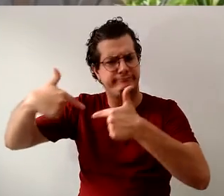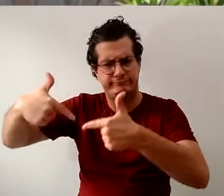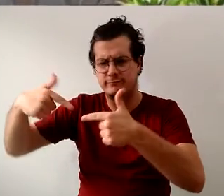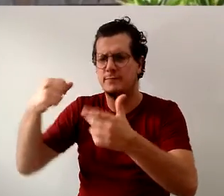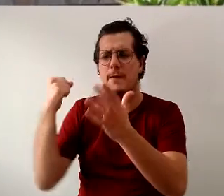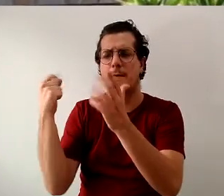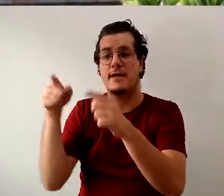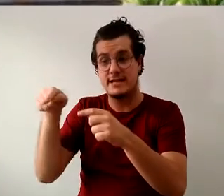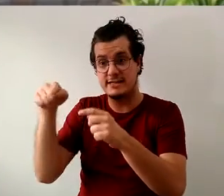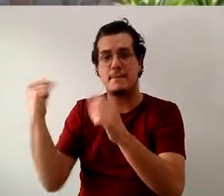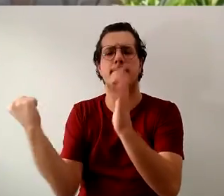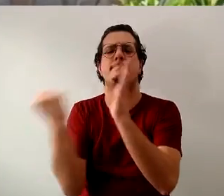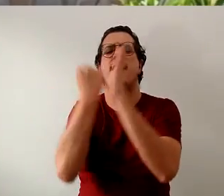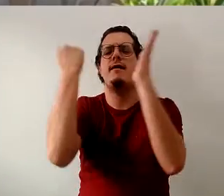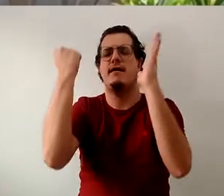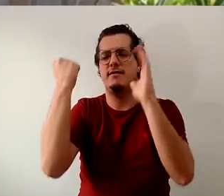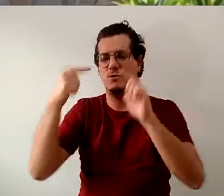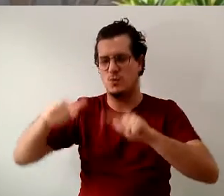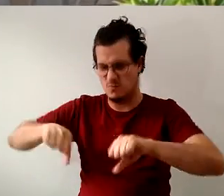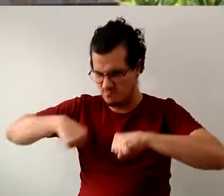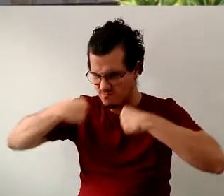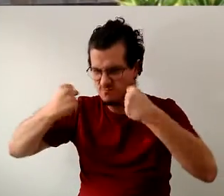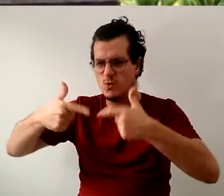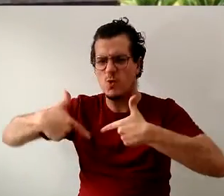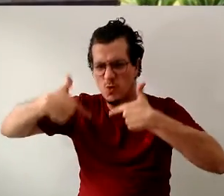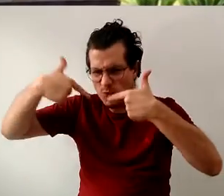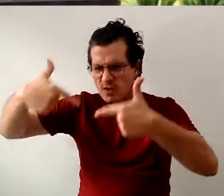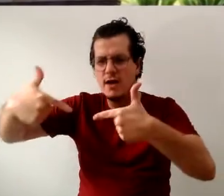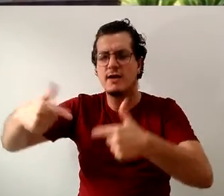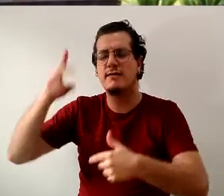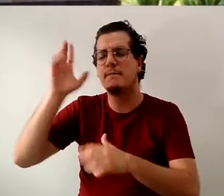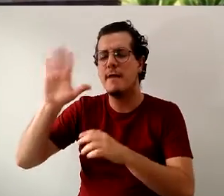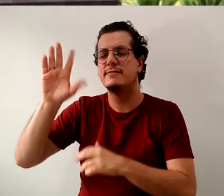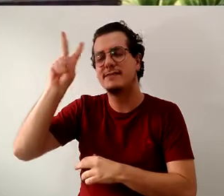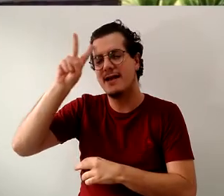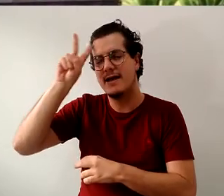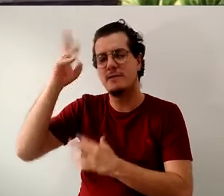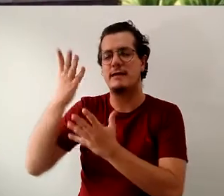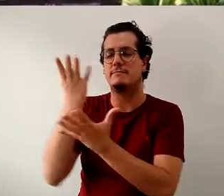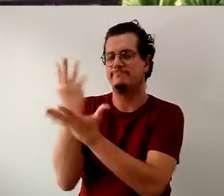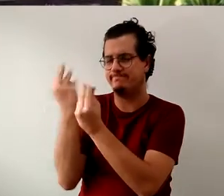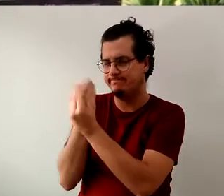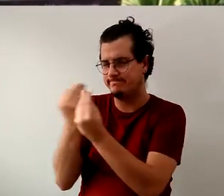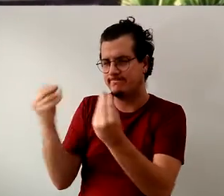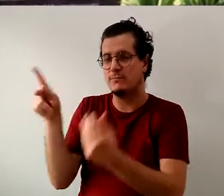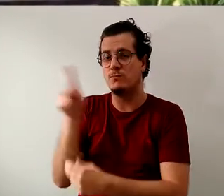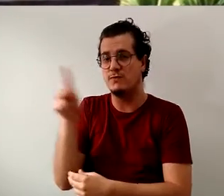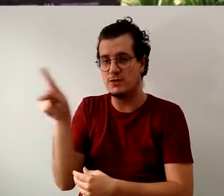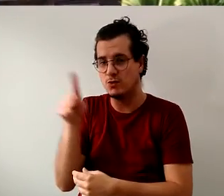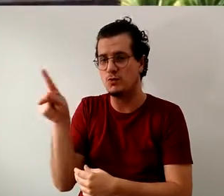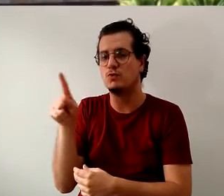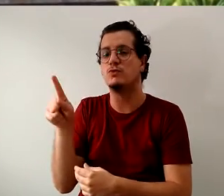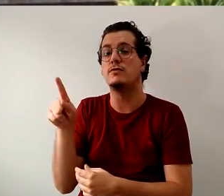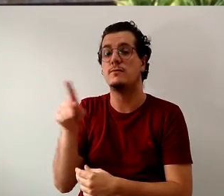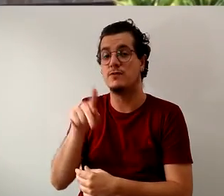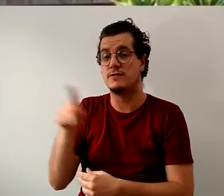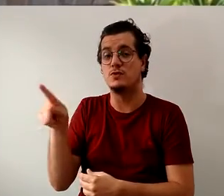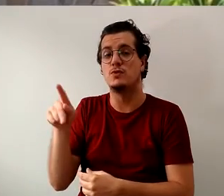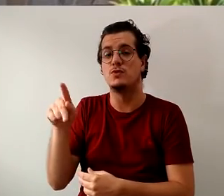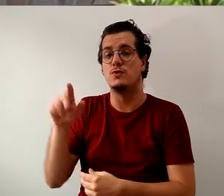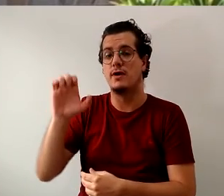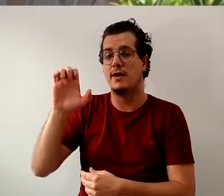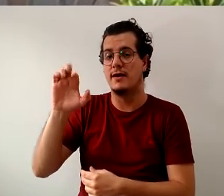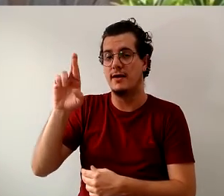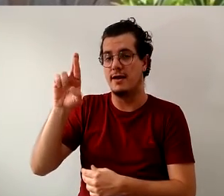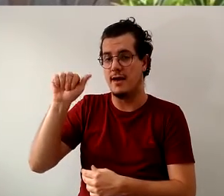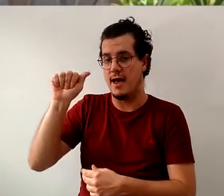símbolo, é luta. Há muitas ex-professores como o professor Erasmo, a professora Irma, a professora